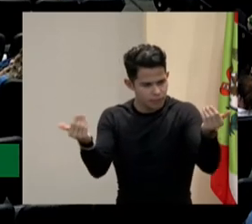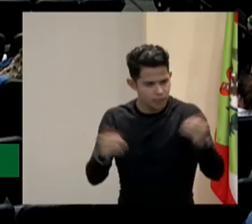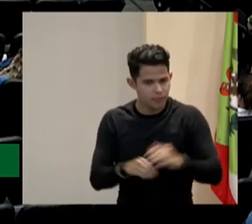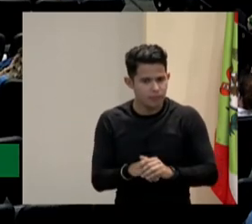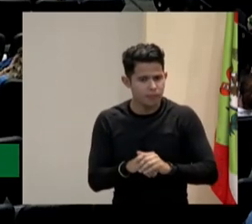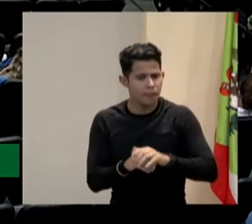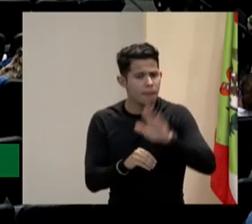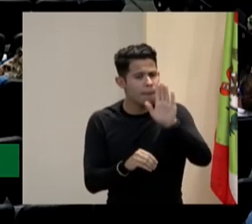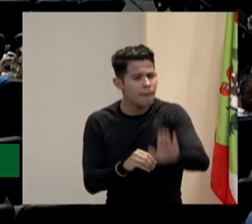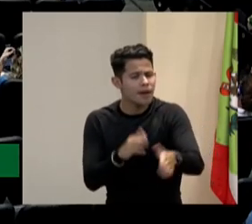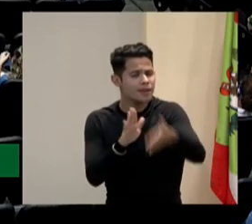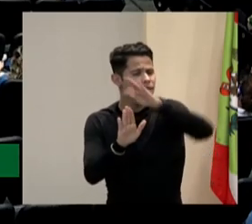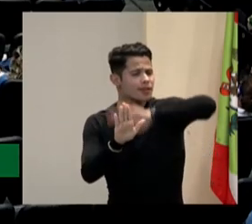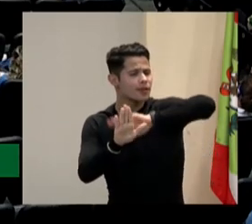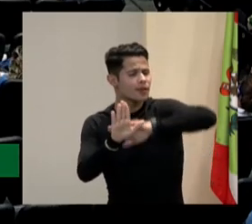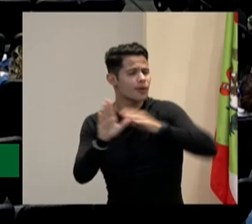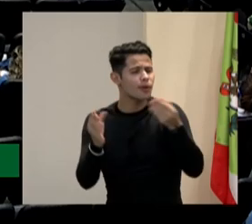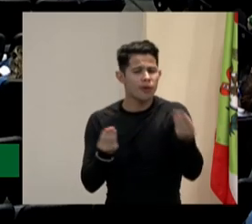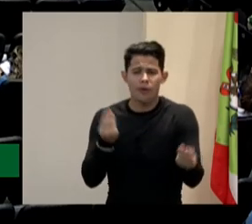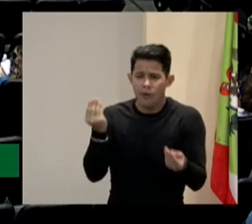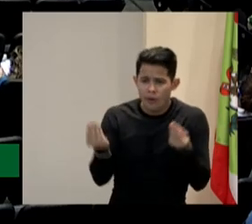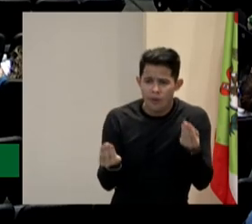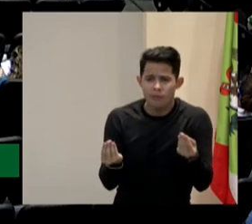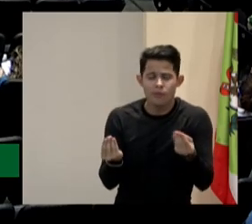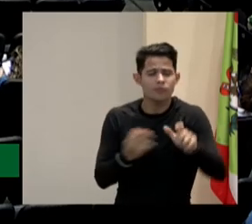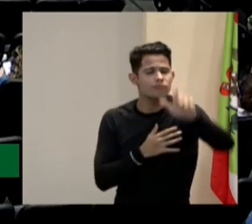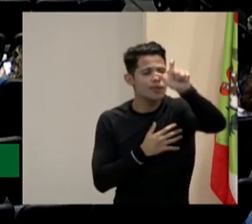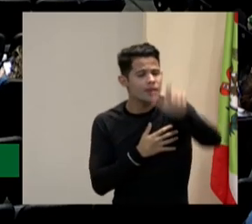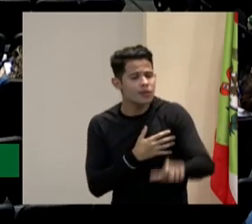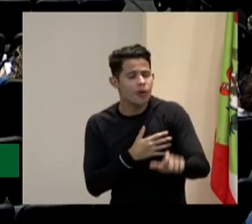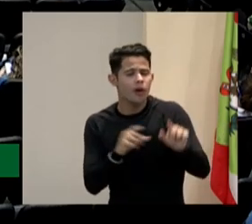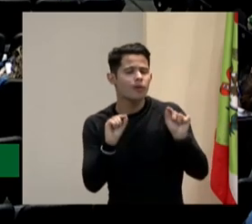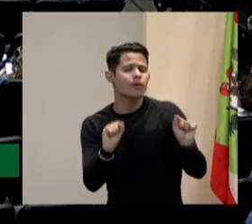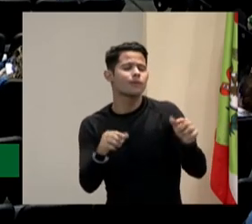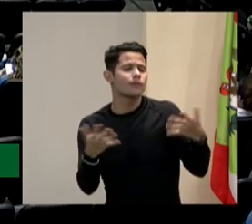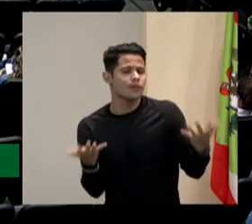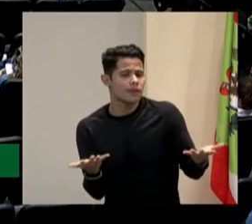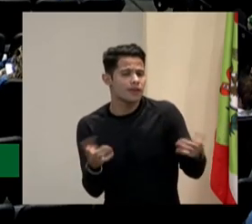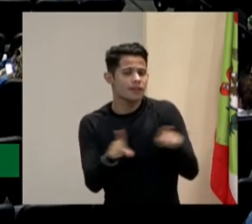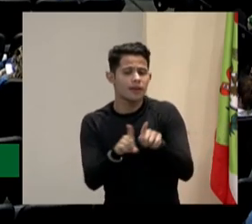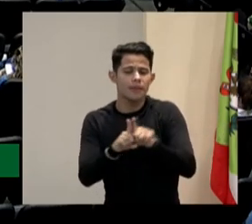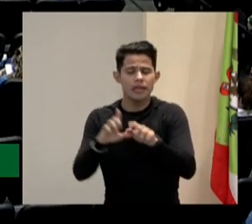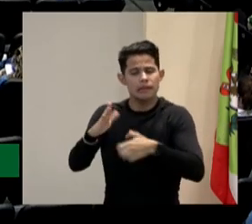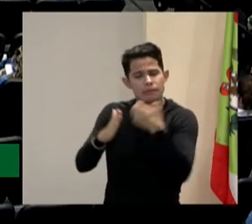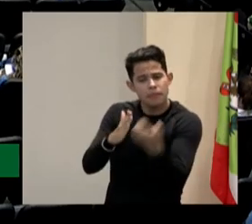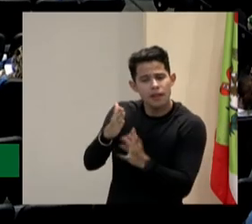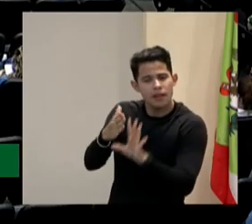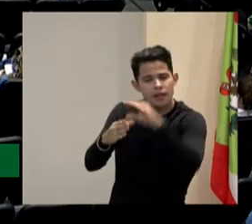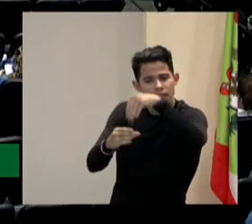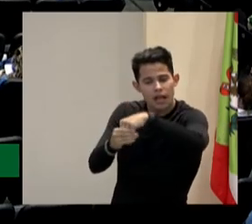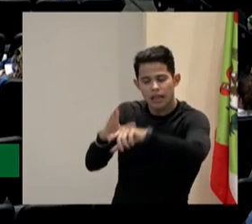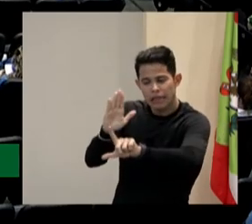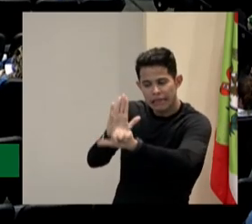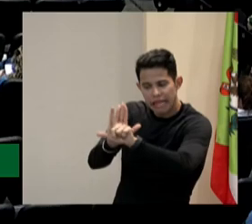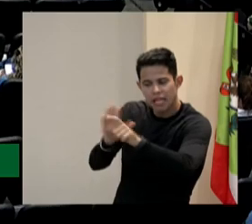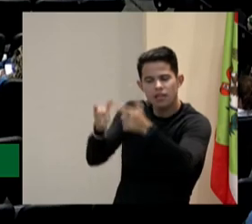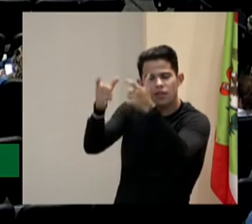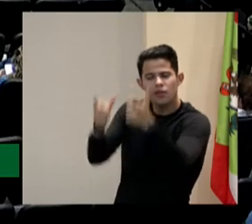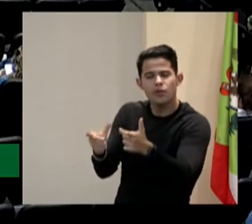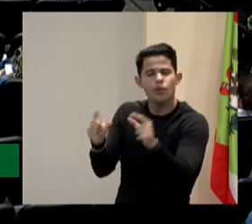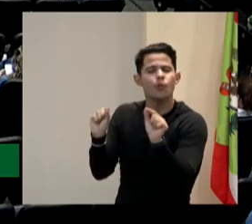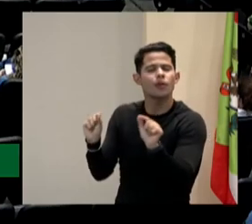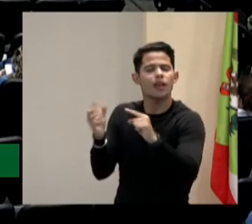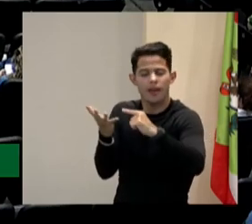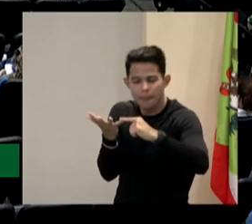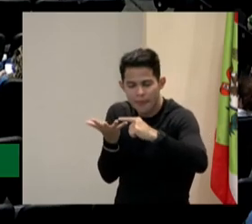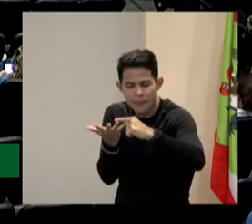Como que a gente está? Quem nós somos? Como que é a realidade da empresa? O que a legislação local fala? Então vamos sempre trabalhar